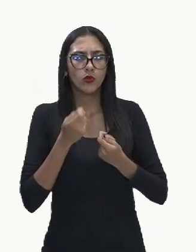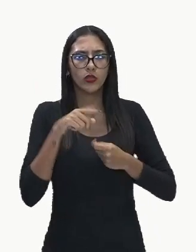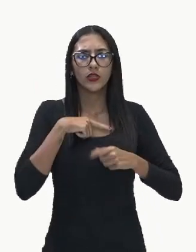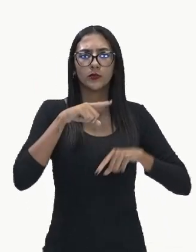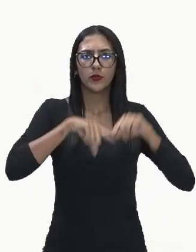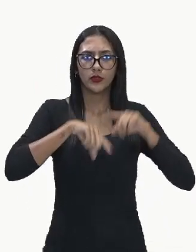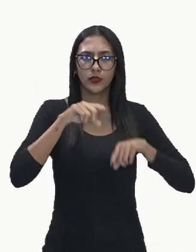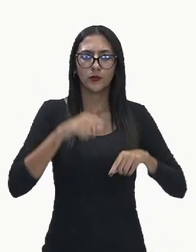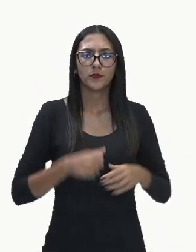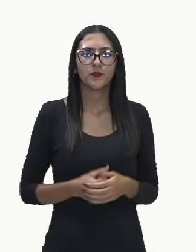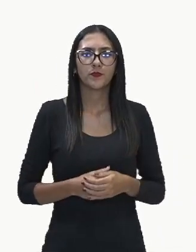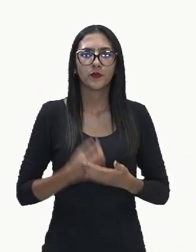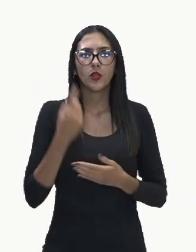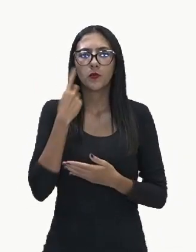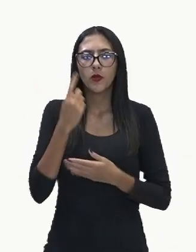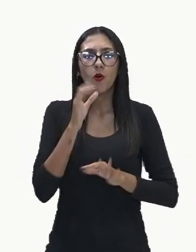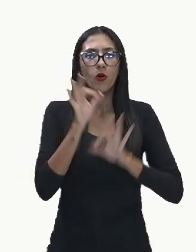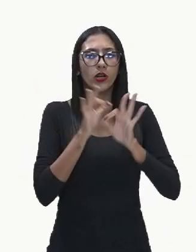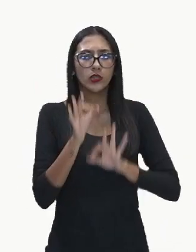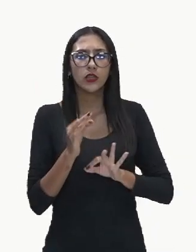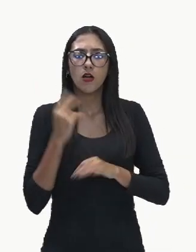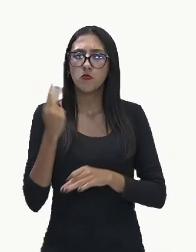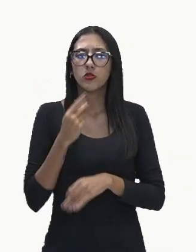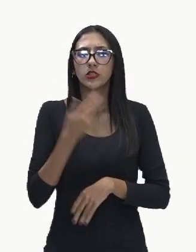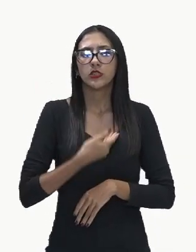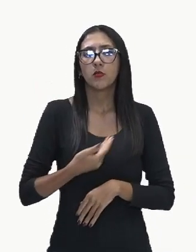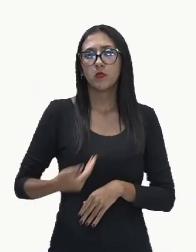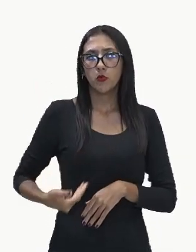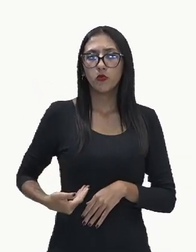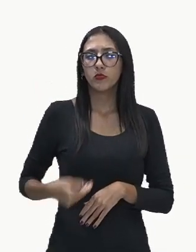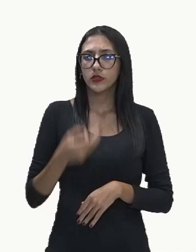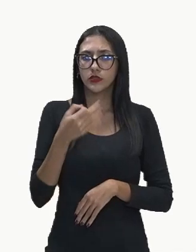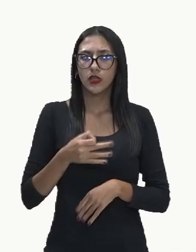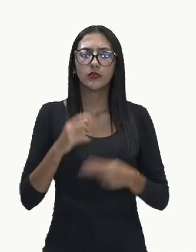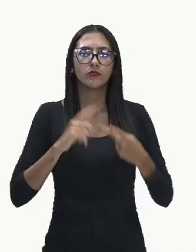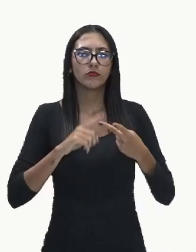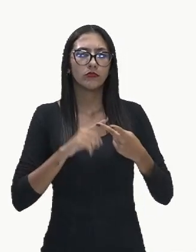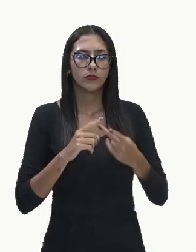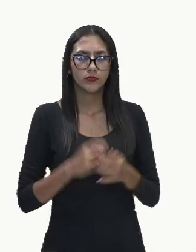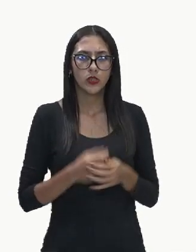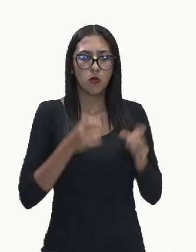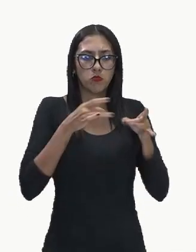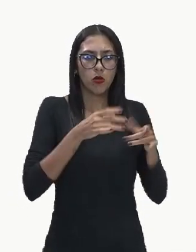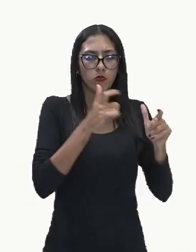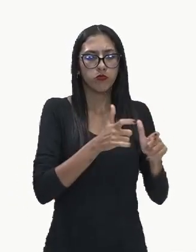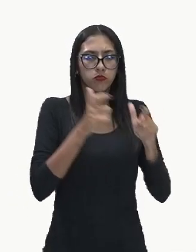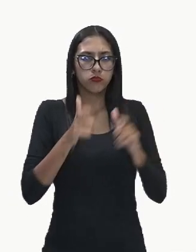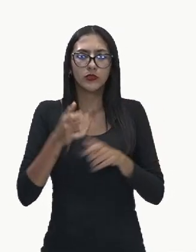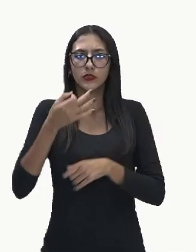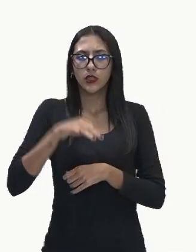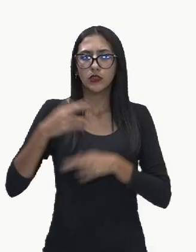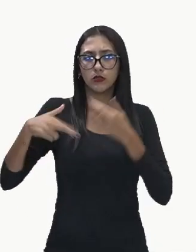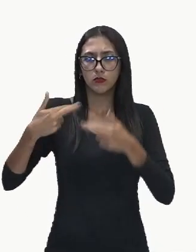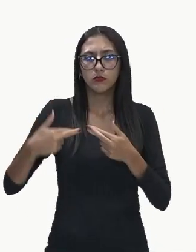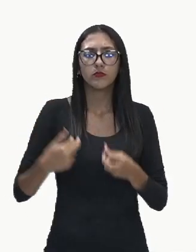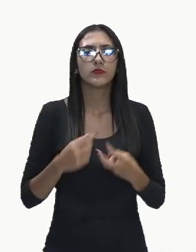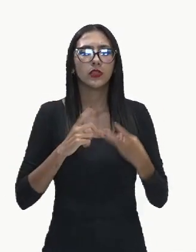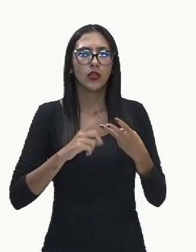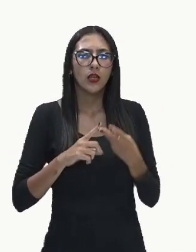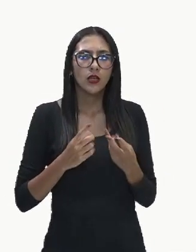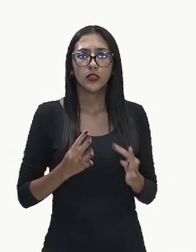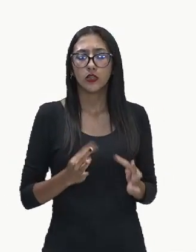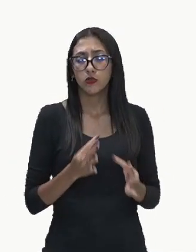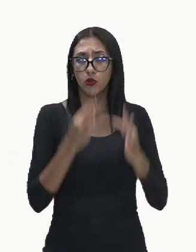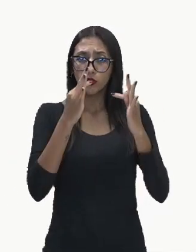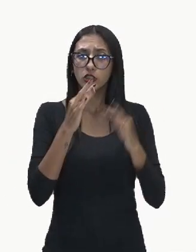sólidos então são planejamento de políticas públicas que sejam adequadas a coleta seletiva e reciclagem tecnologias de tratamento